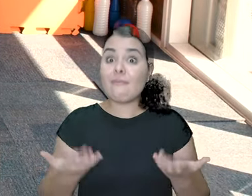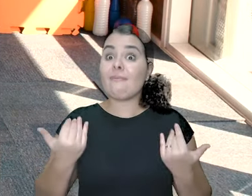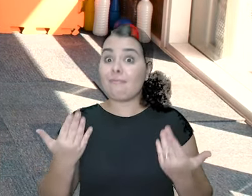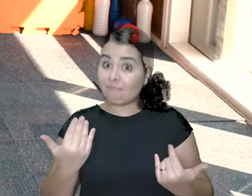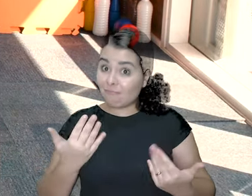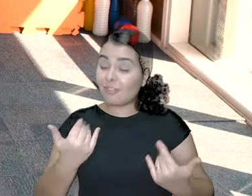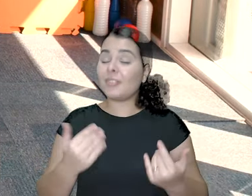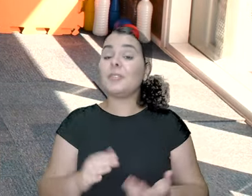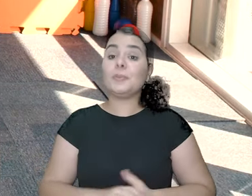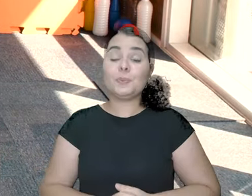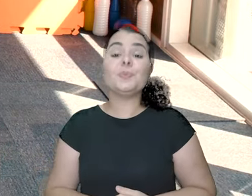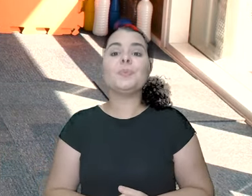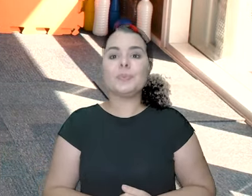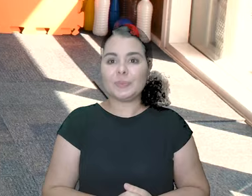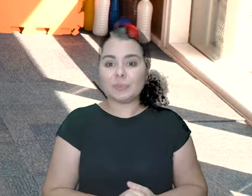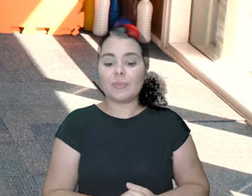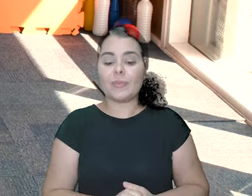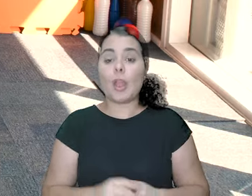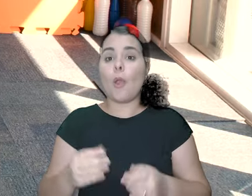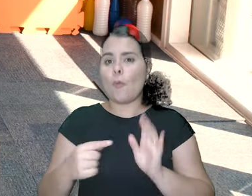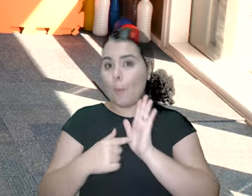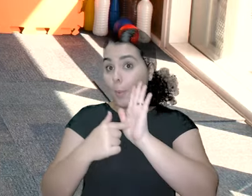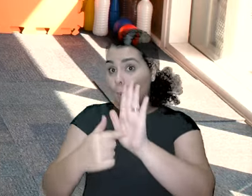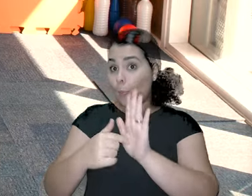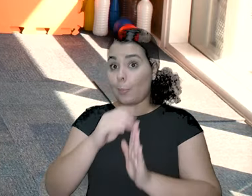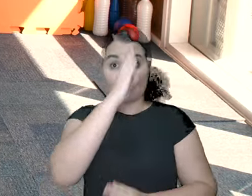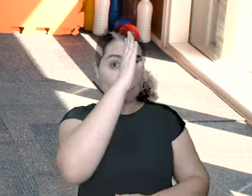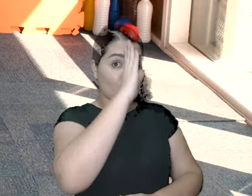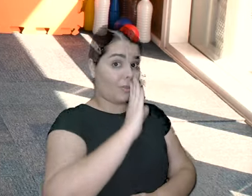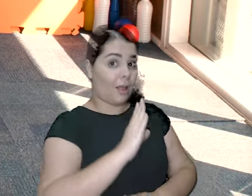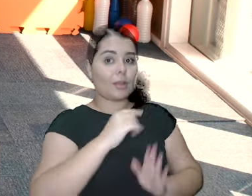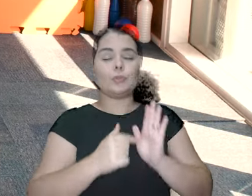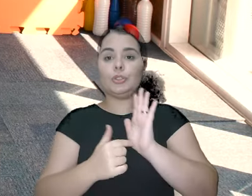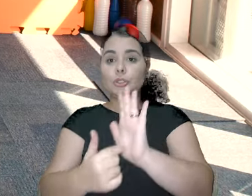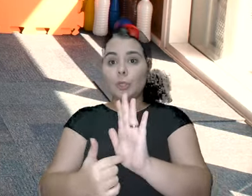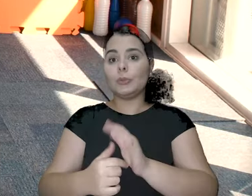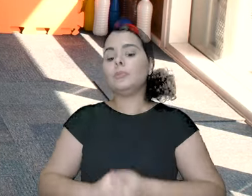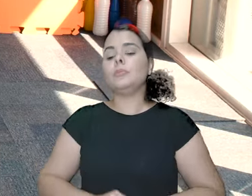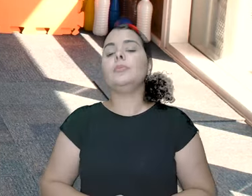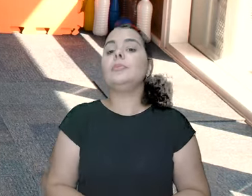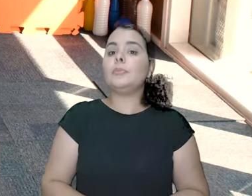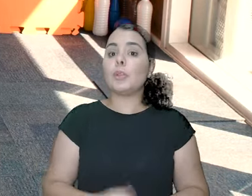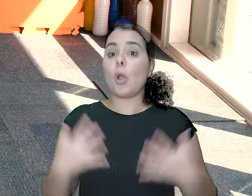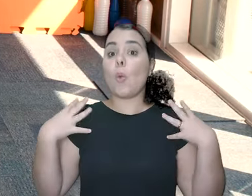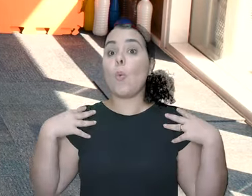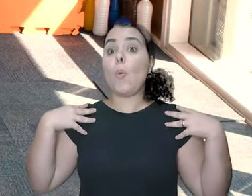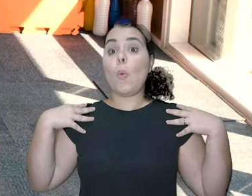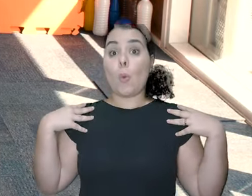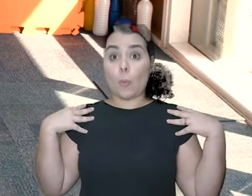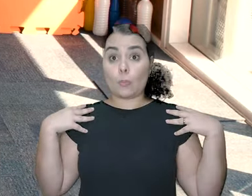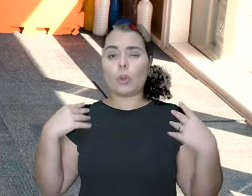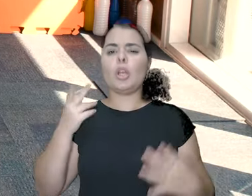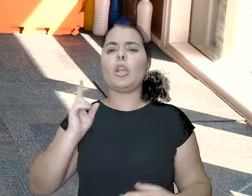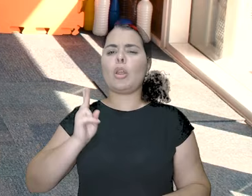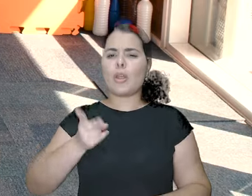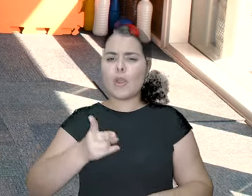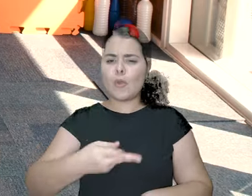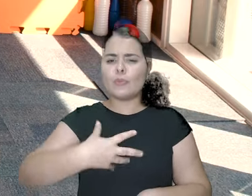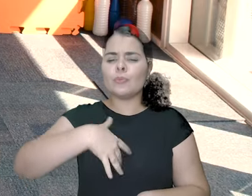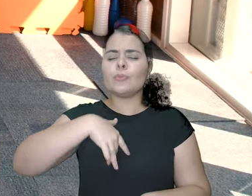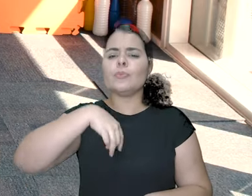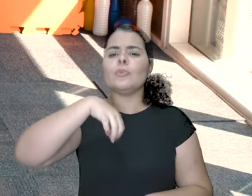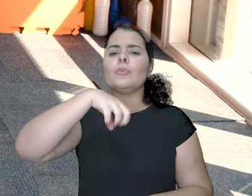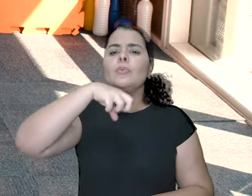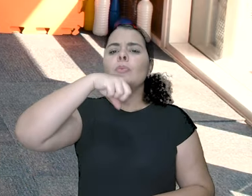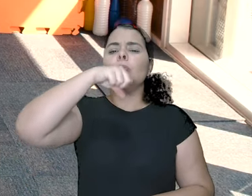Eleva o joelho. Eu vou fazer de lado para você ver o meu ombro. Mantenha a